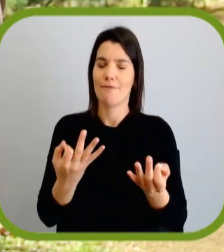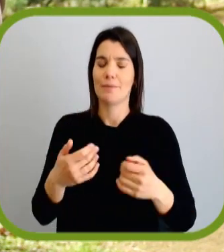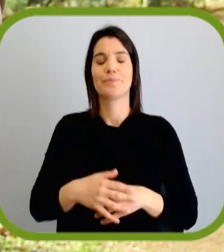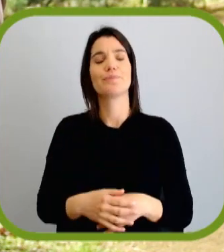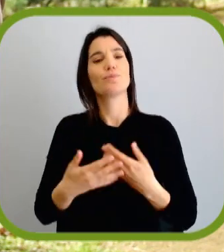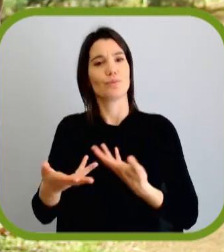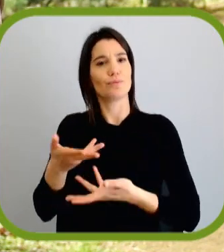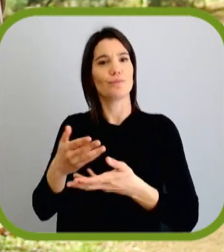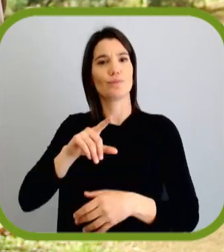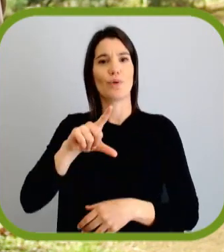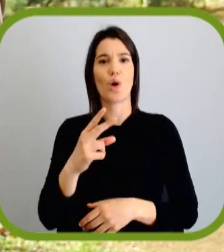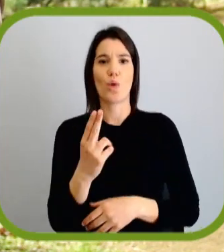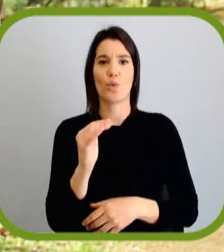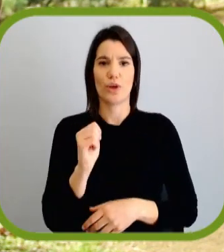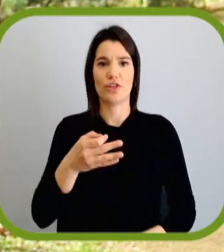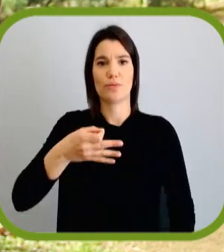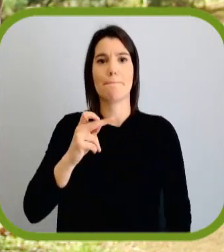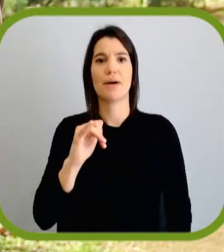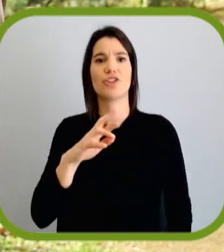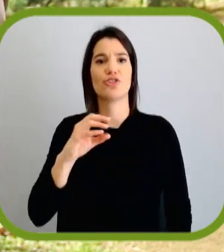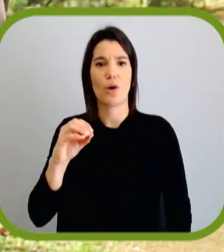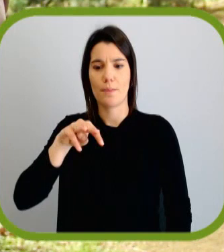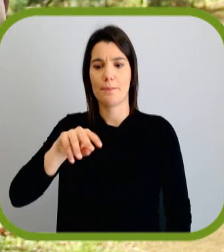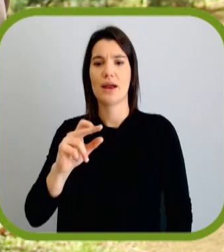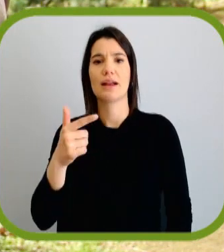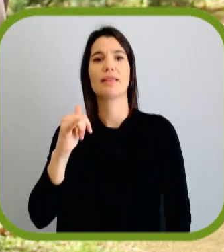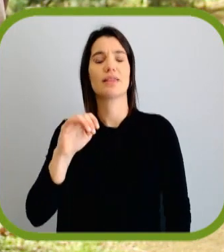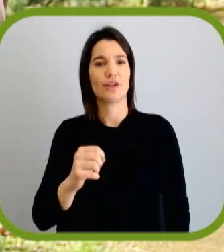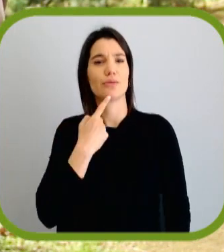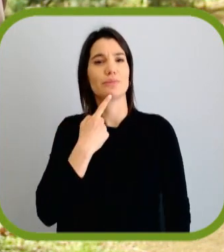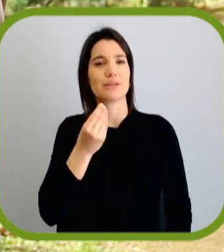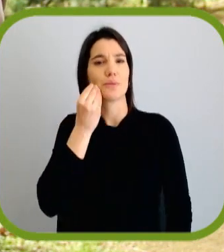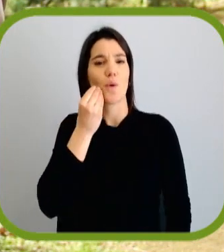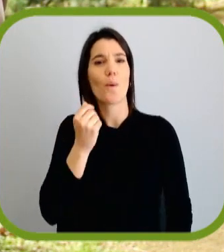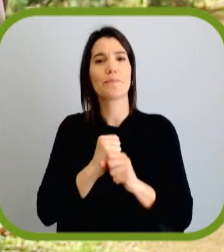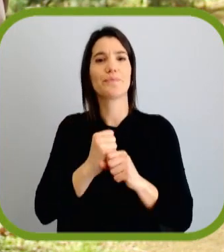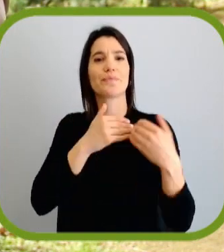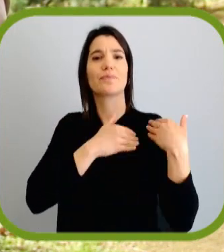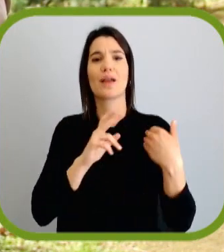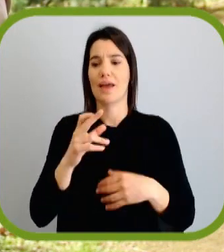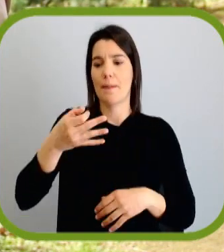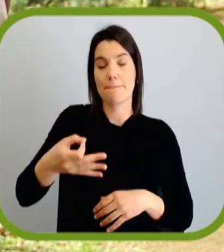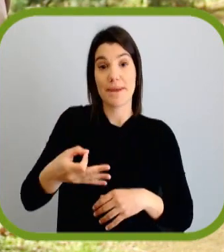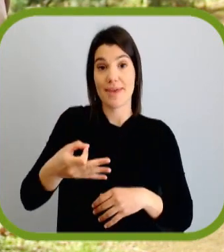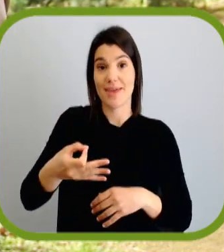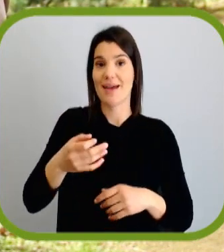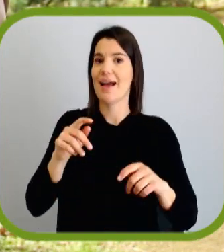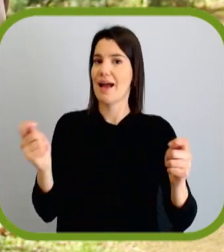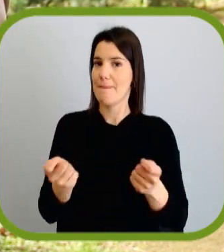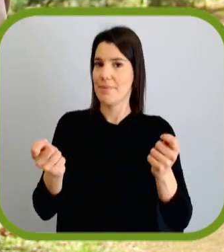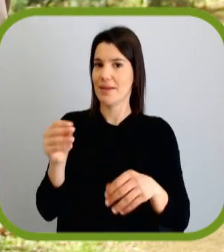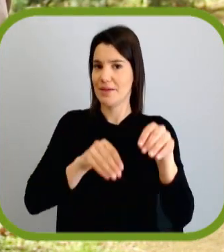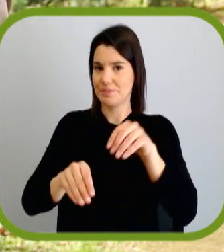fulcral neste processo. No Panorâmica, conversamos com Luís Paixão Martins, que nos ajuda a perceber o papel de um consultor de relações